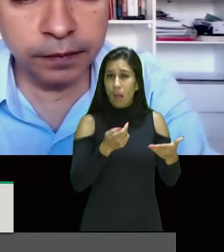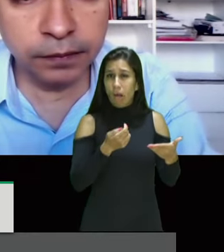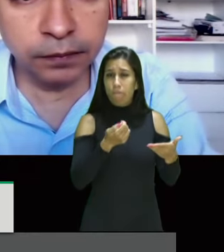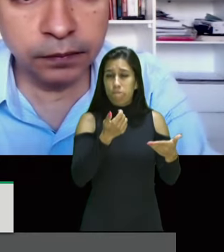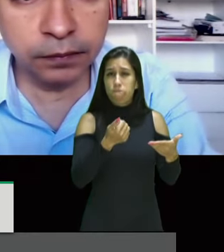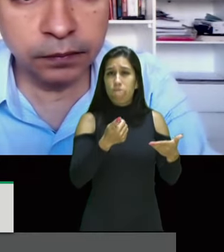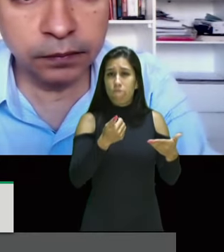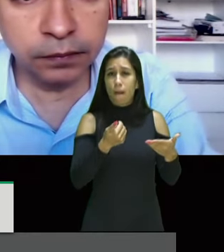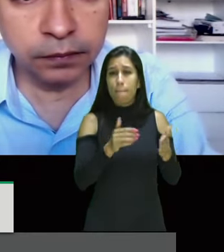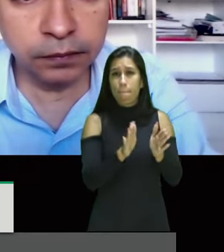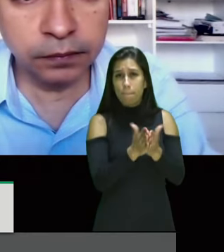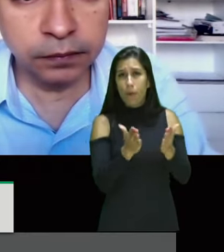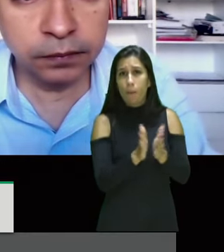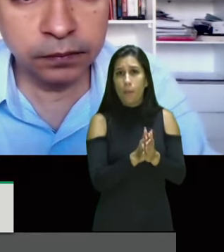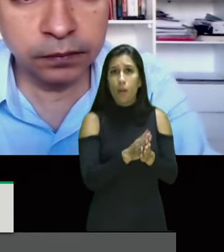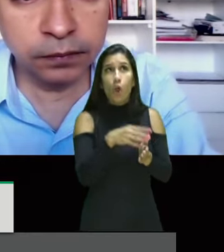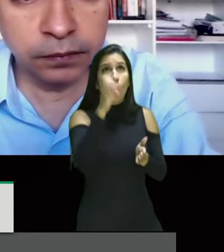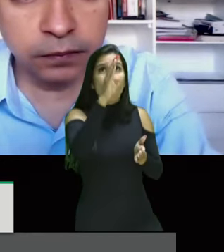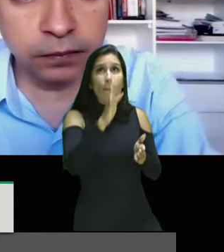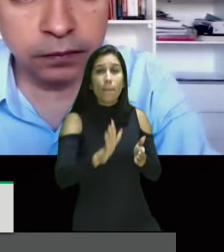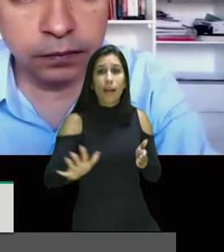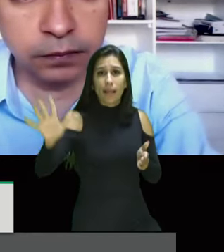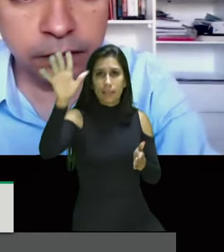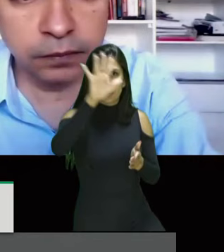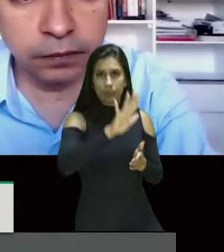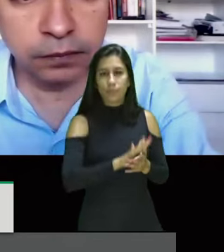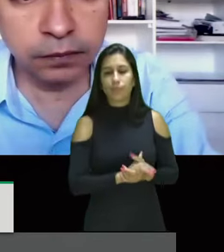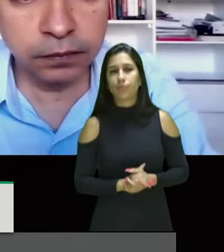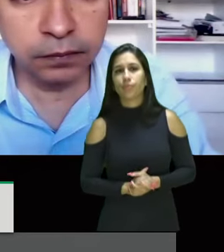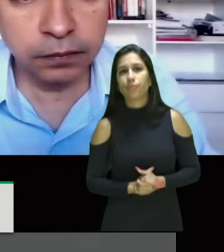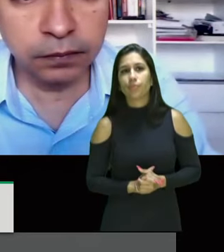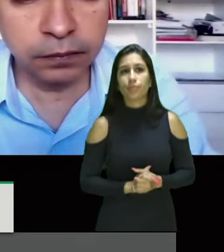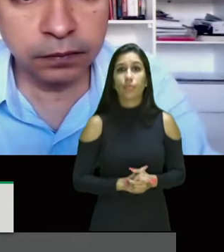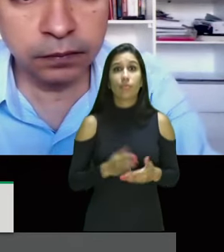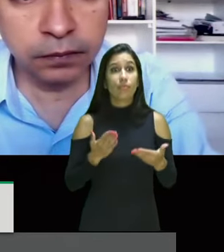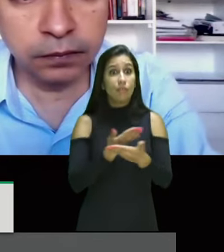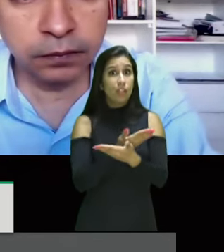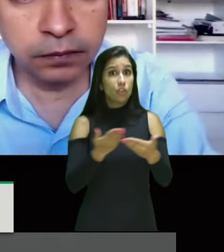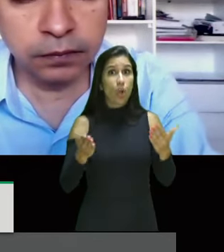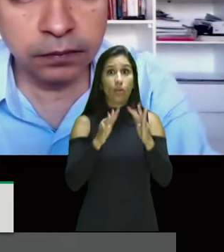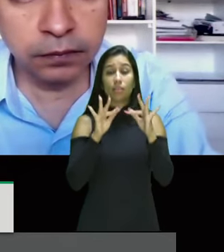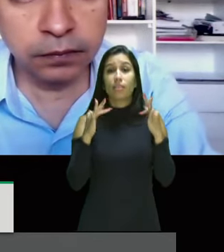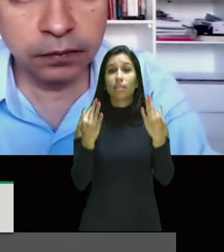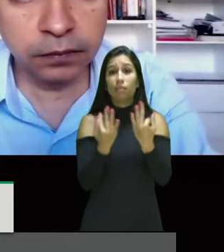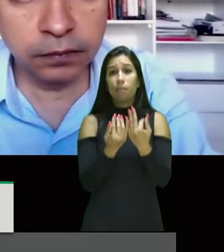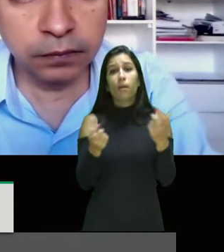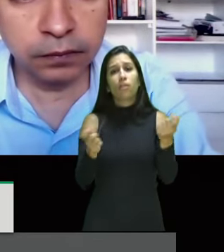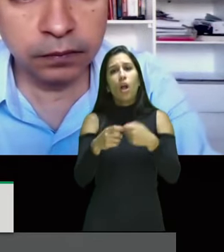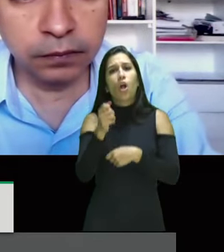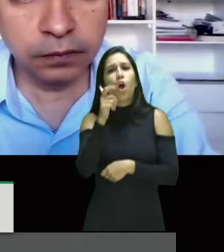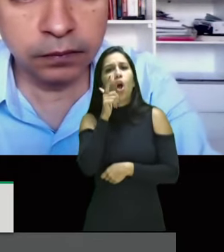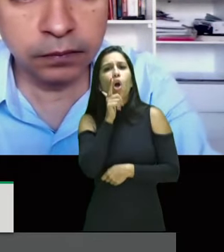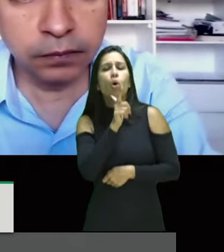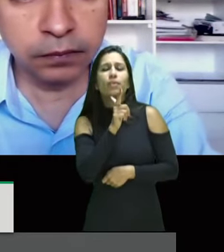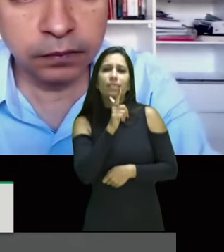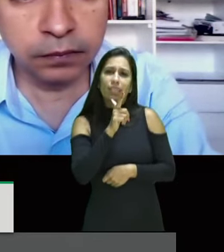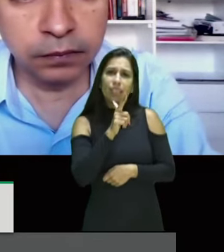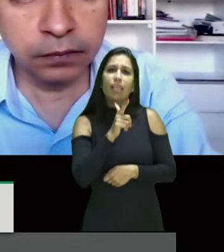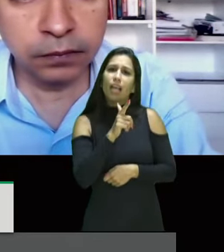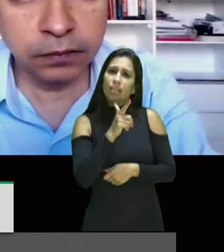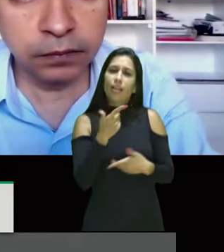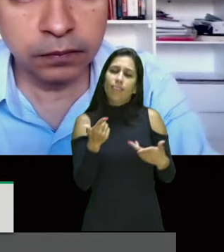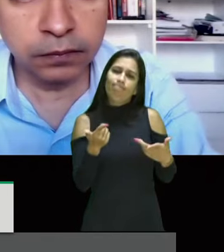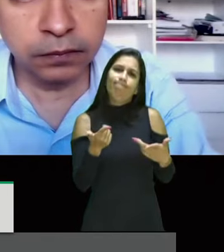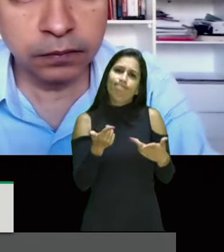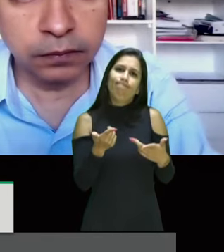pobreza para todo o Brasil, para que essas famílias consigam superar a situação de vulnerabilidade e pobreza,